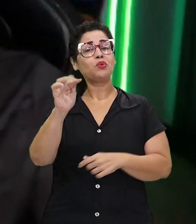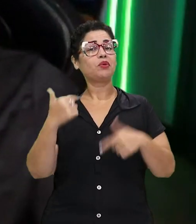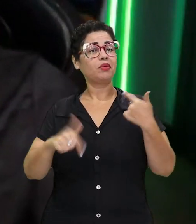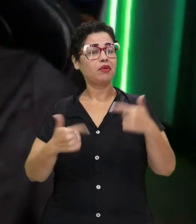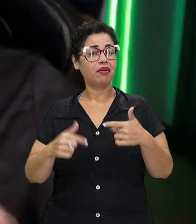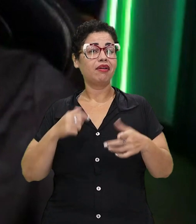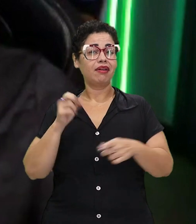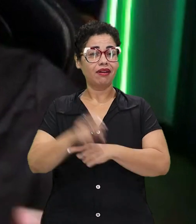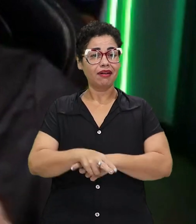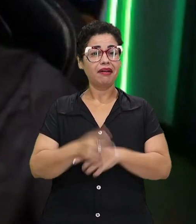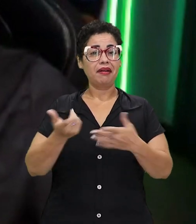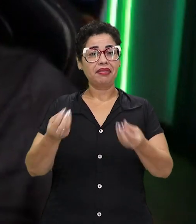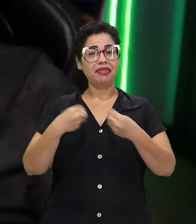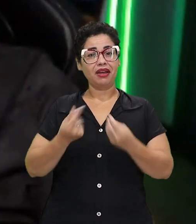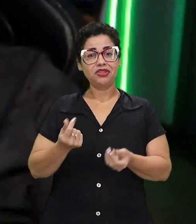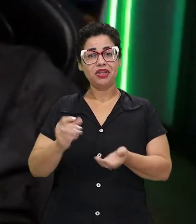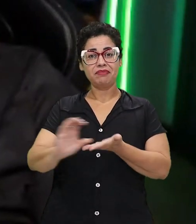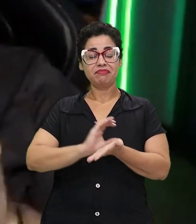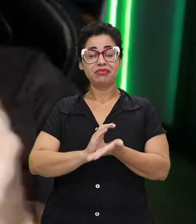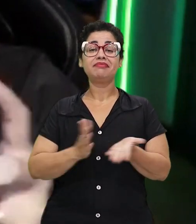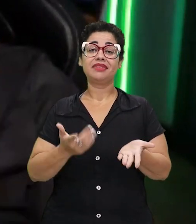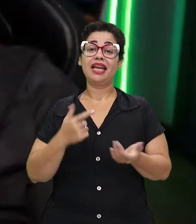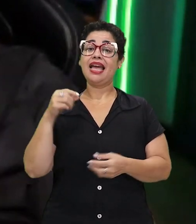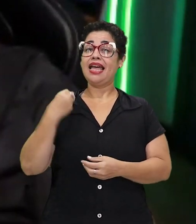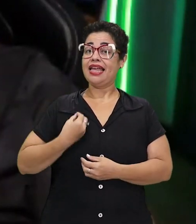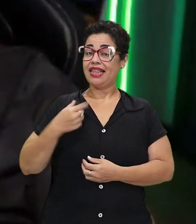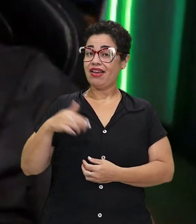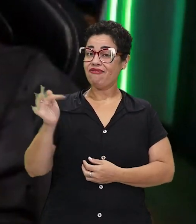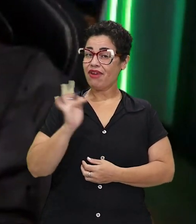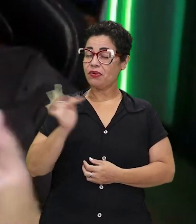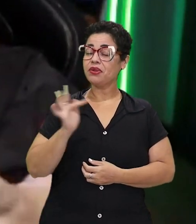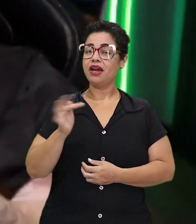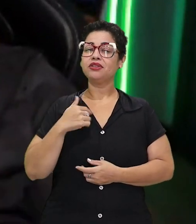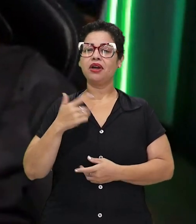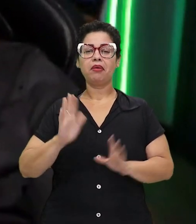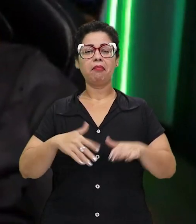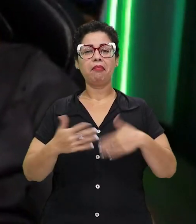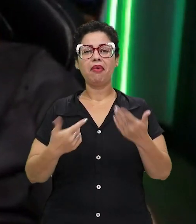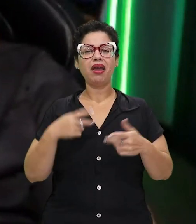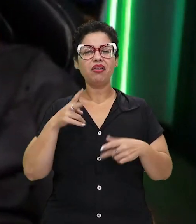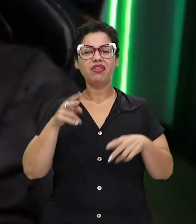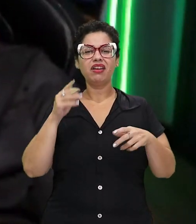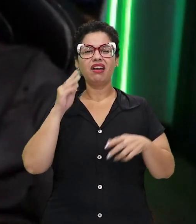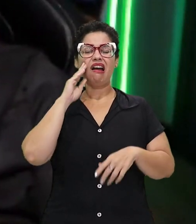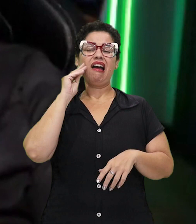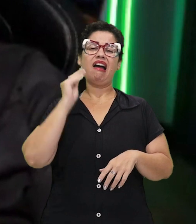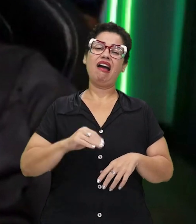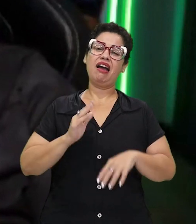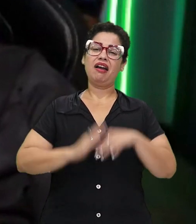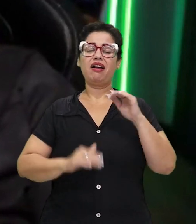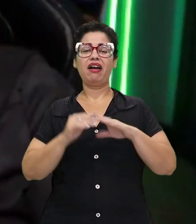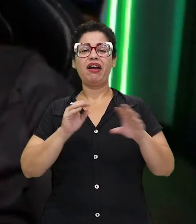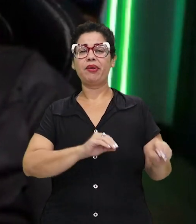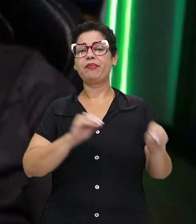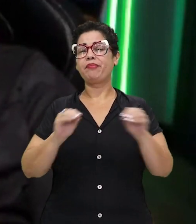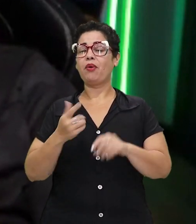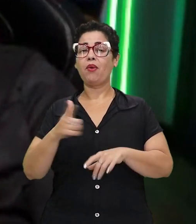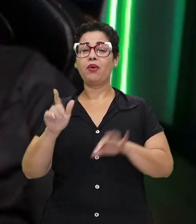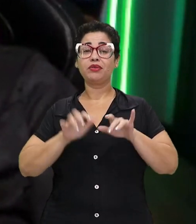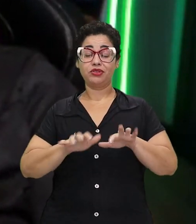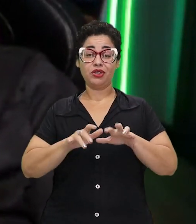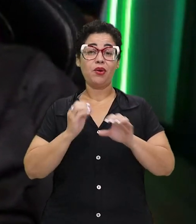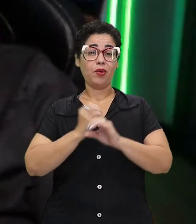no futuro me render alguma coisa. E na faculdade, acabou que eu fui me desiludindo com a profissão. Eu acabei trocando de engenharia da